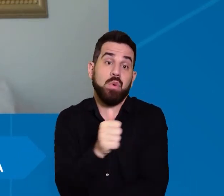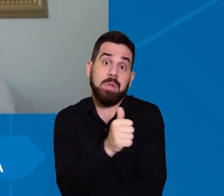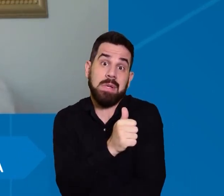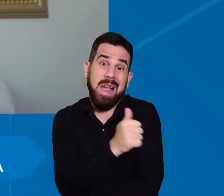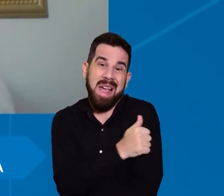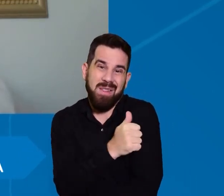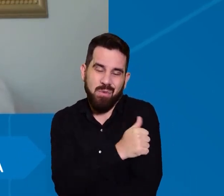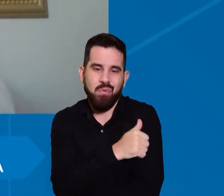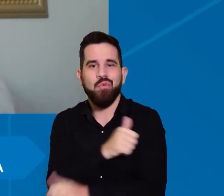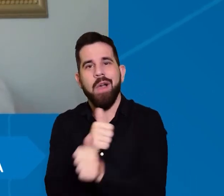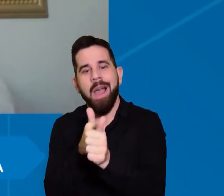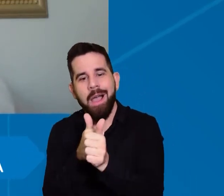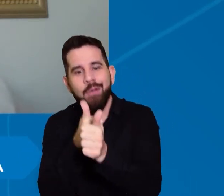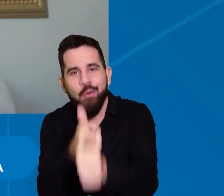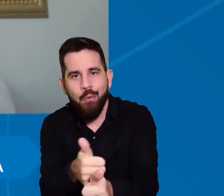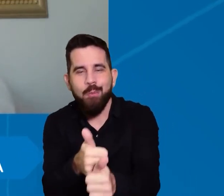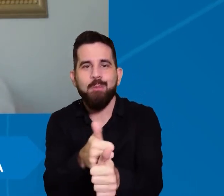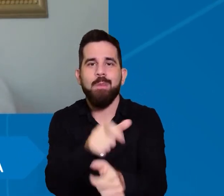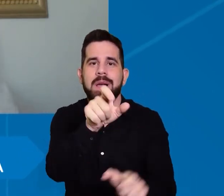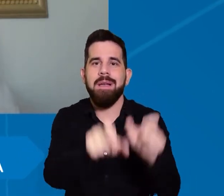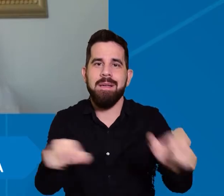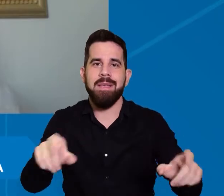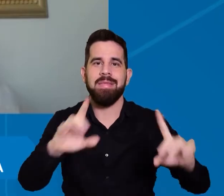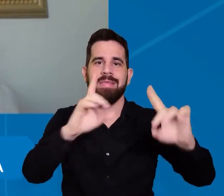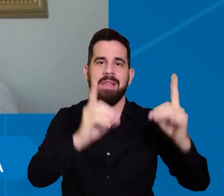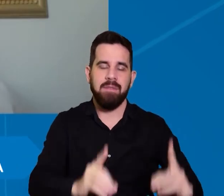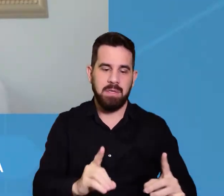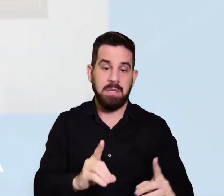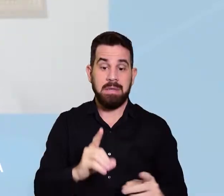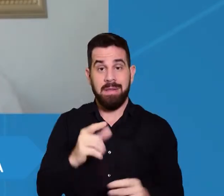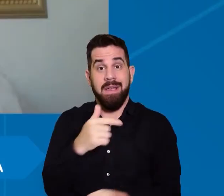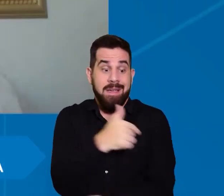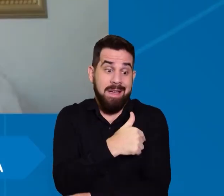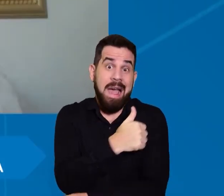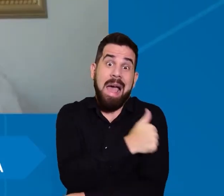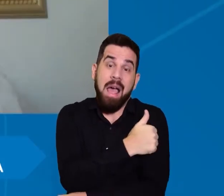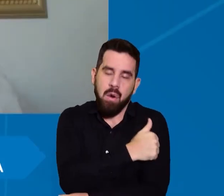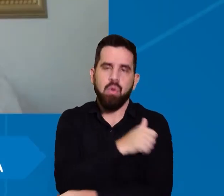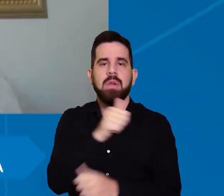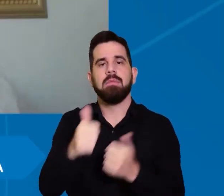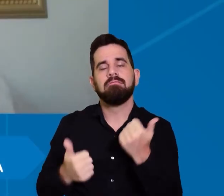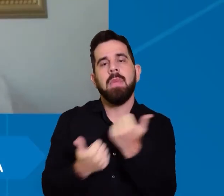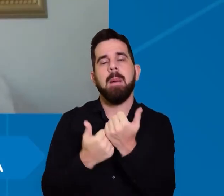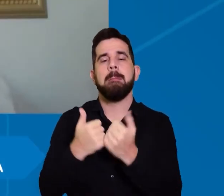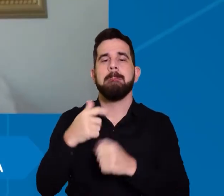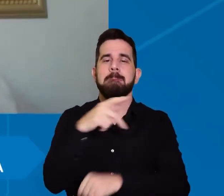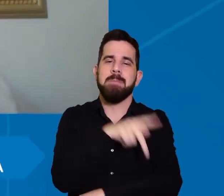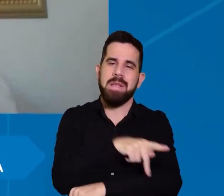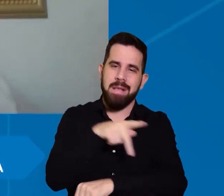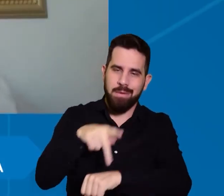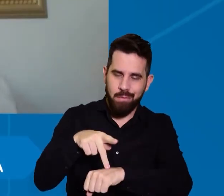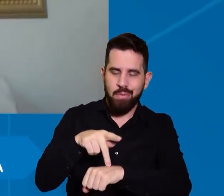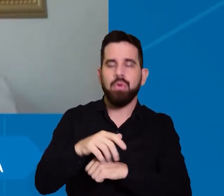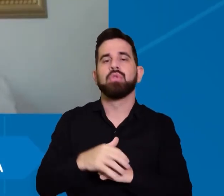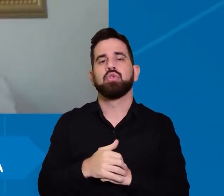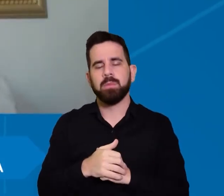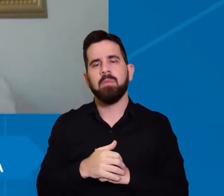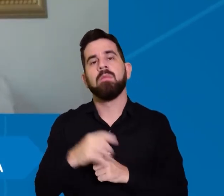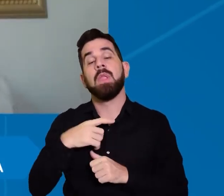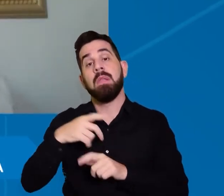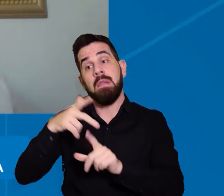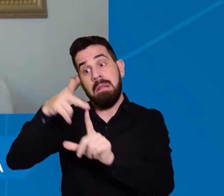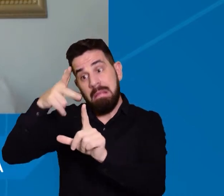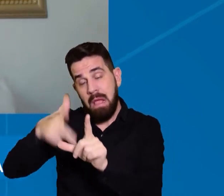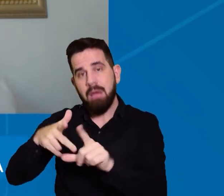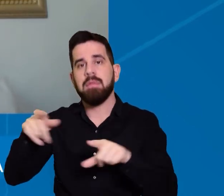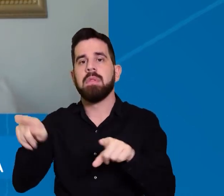os colegas com deficiência, que são os nossos assistentes pedagógicos. Nós teremos uma live, também, com os coordenadores dos